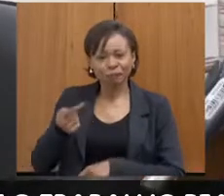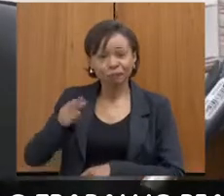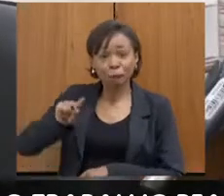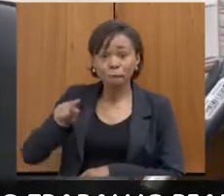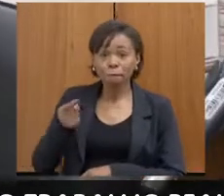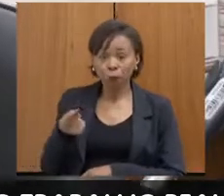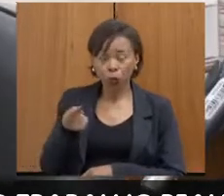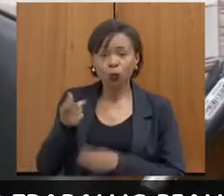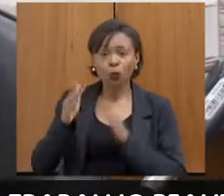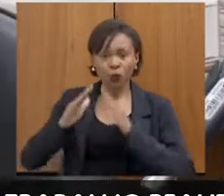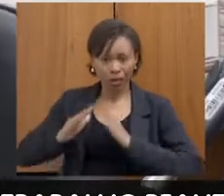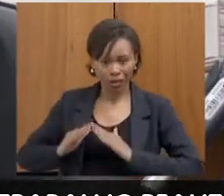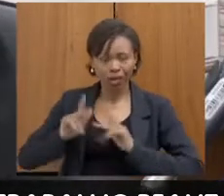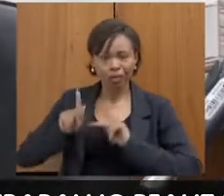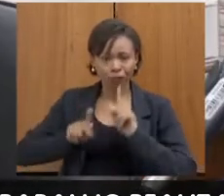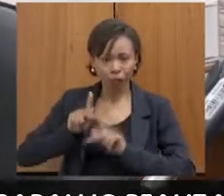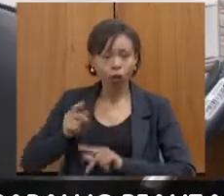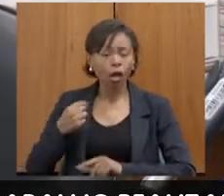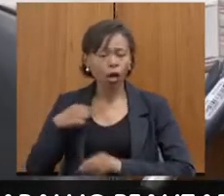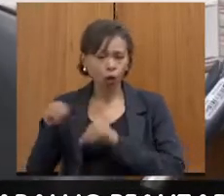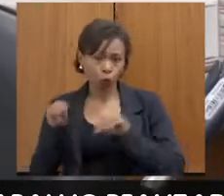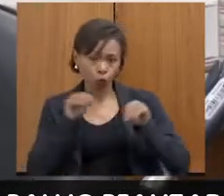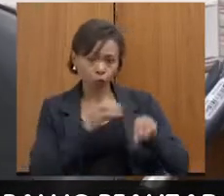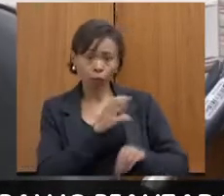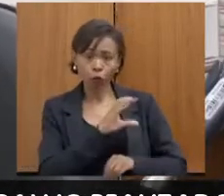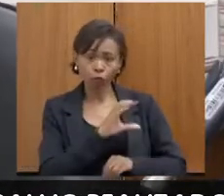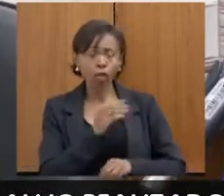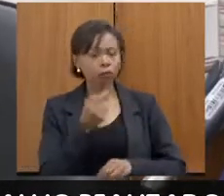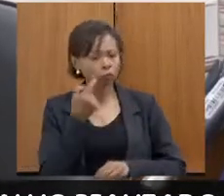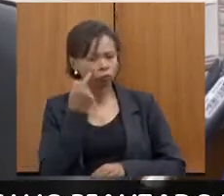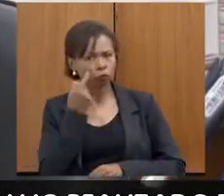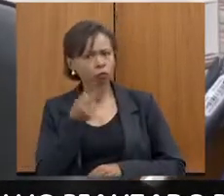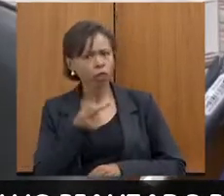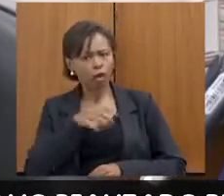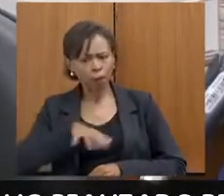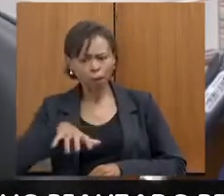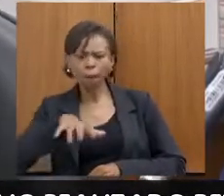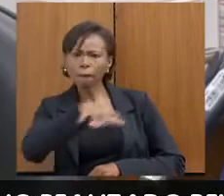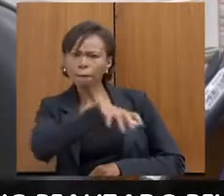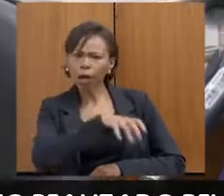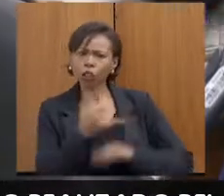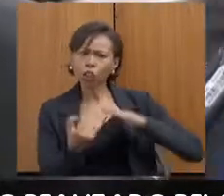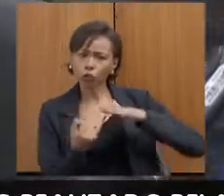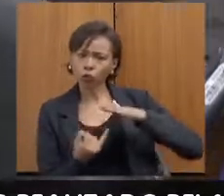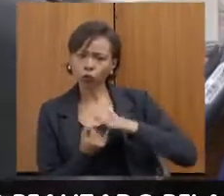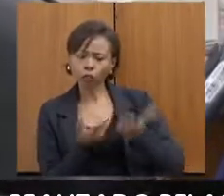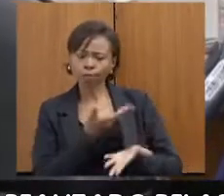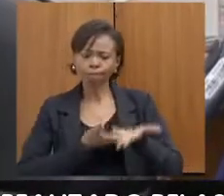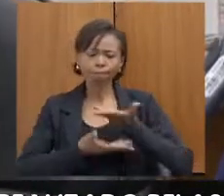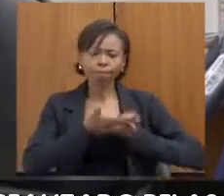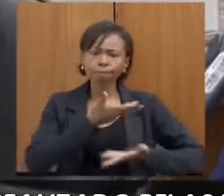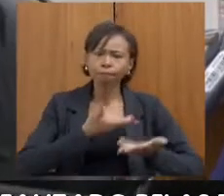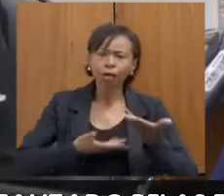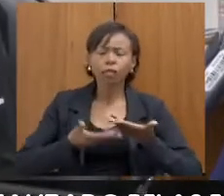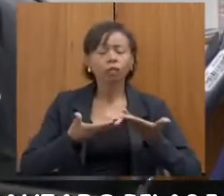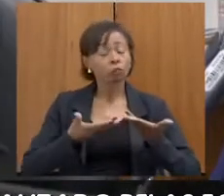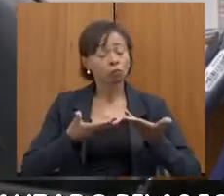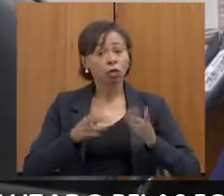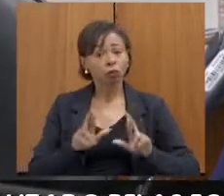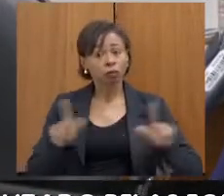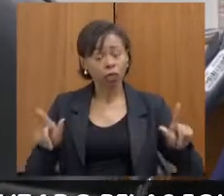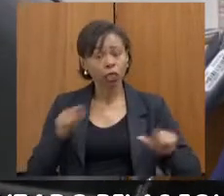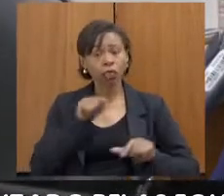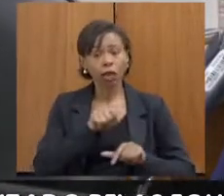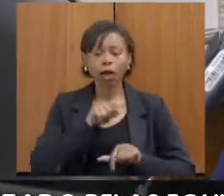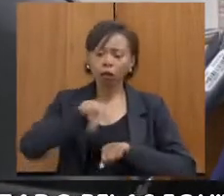para a contagem, veio essa diferença, essa articulação com a rede, é diferencial muito grande. Poder fazer um encaminhamento, como a gente tem um espaço Bem-me